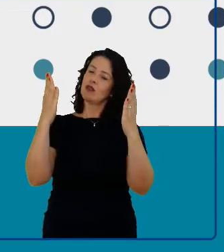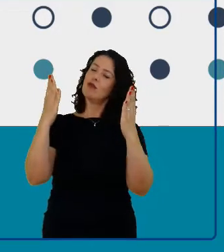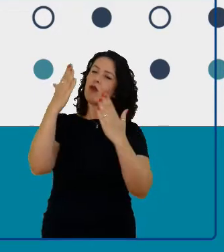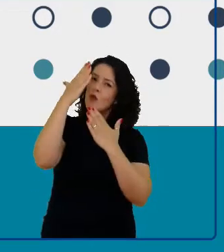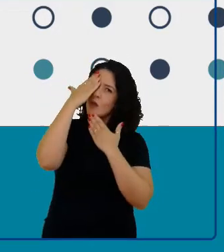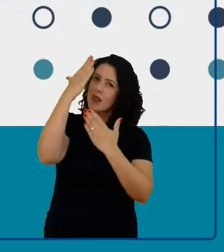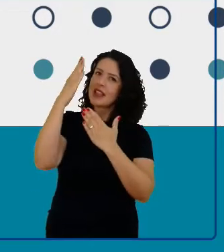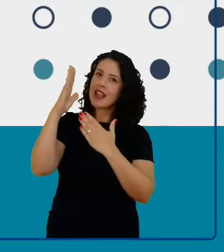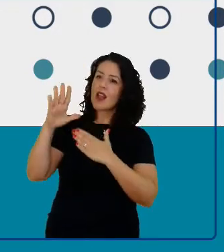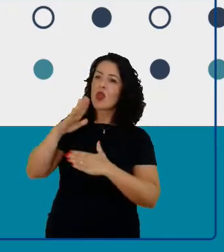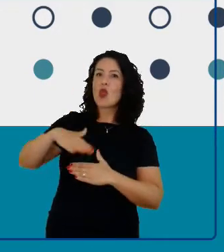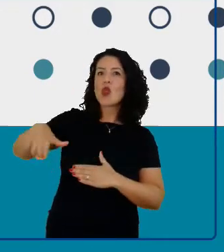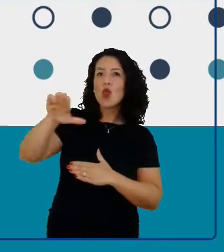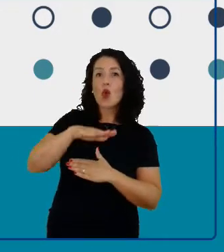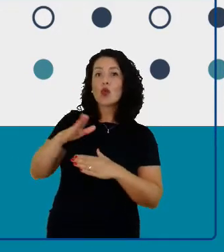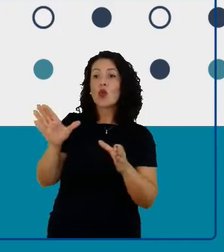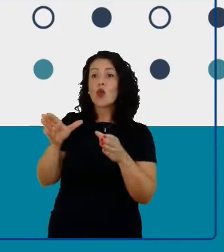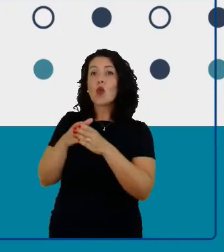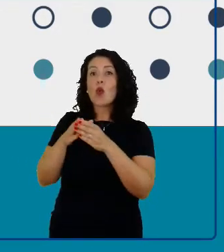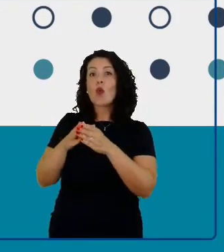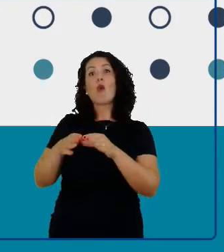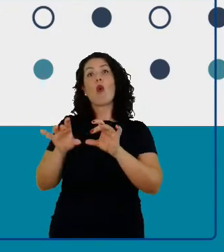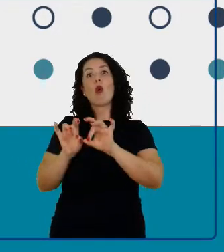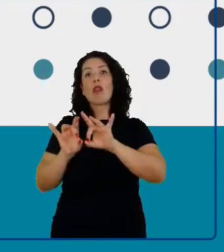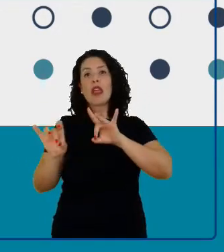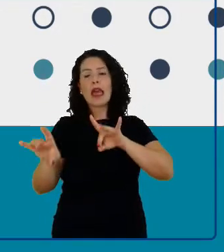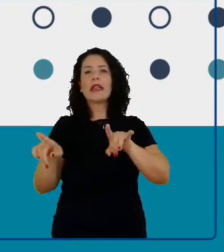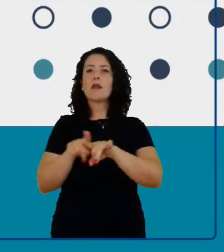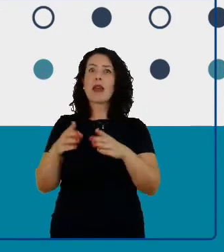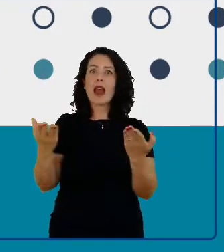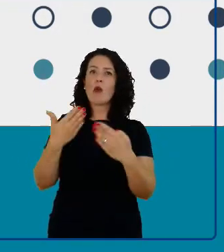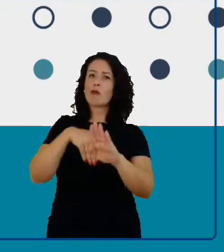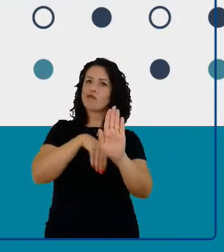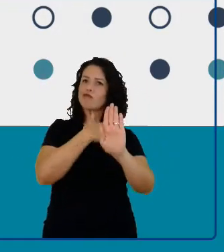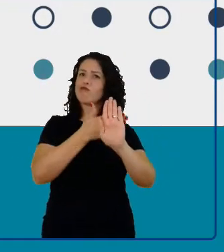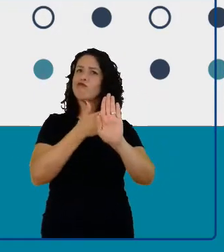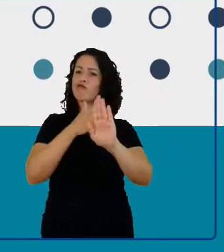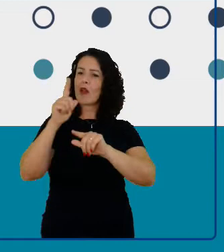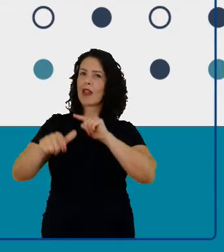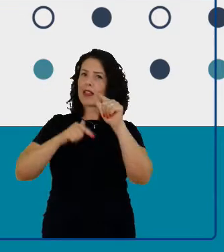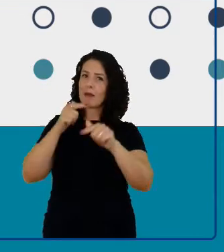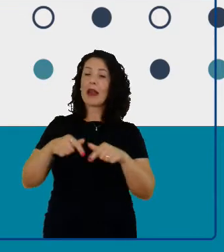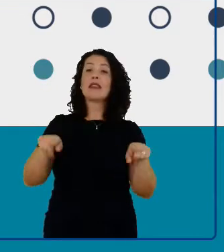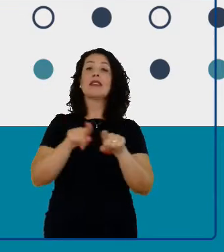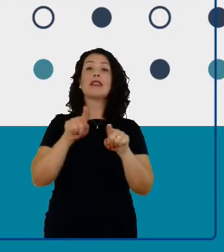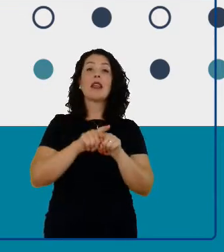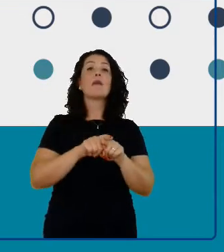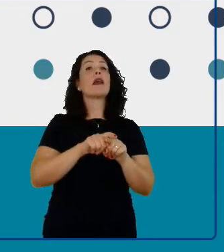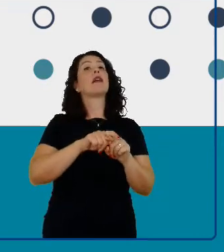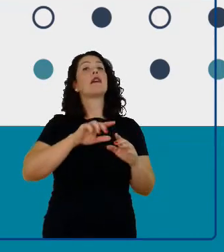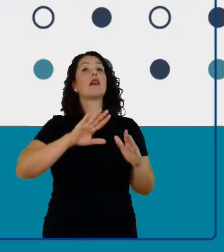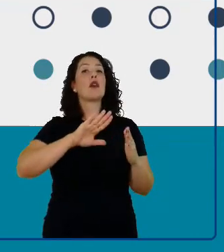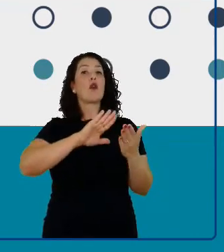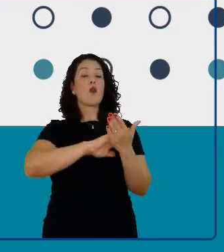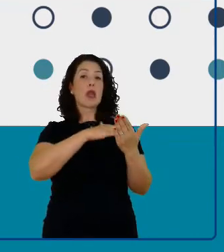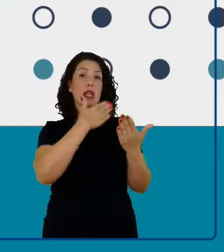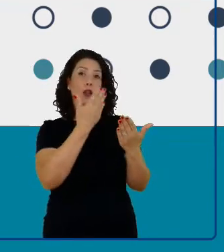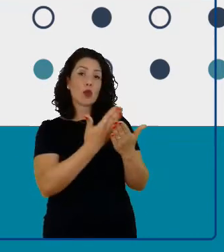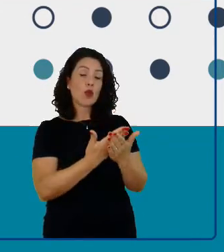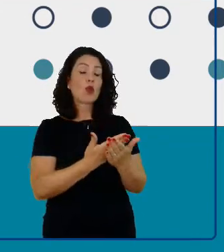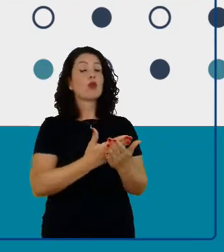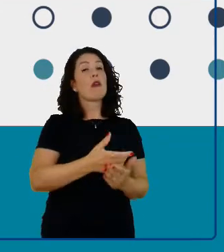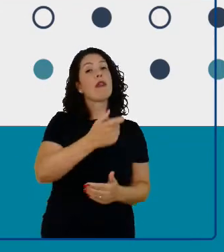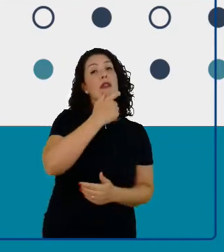equipe técnica que está nos bastidores agora e cumprimentar também os tradutores de inglês e português e os nossos